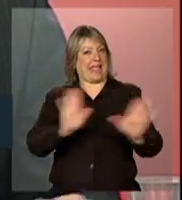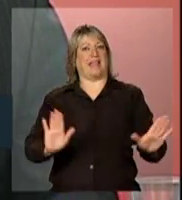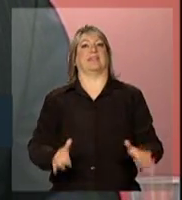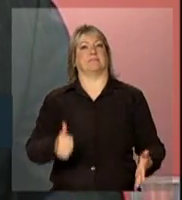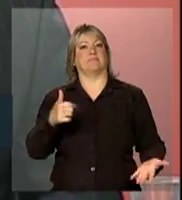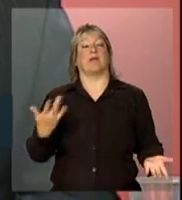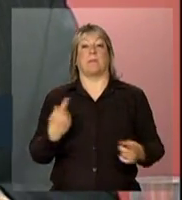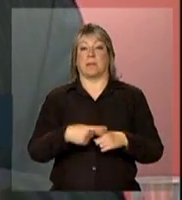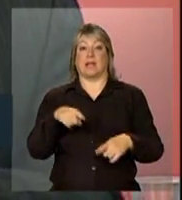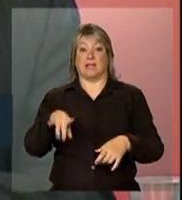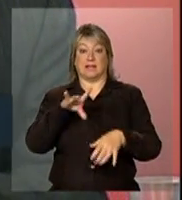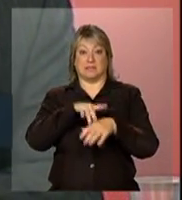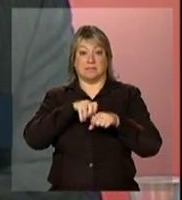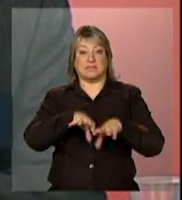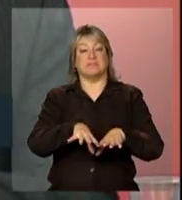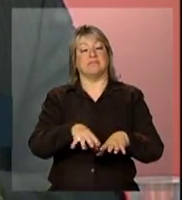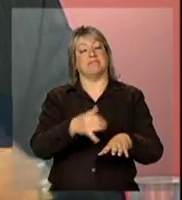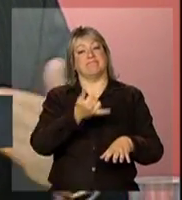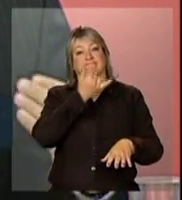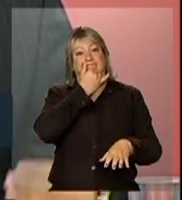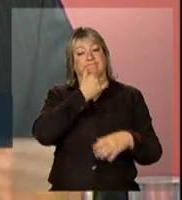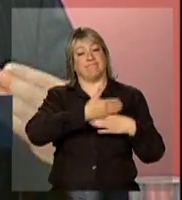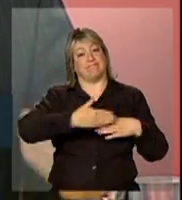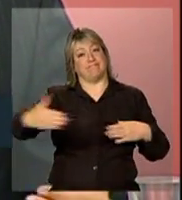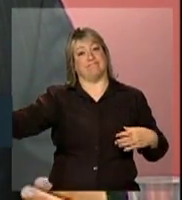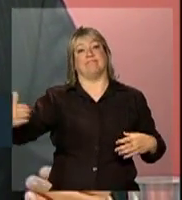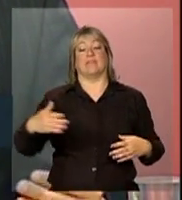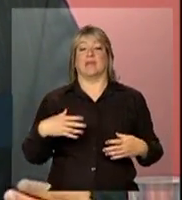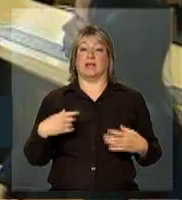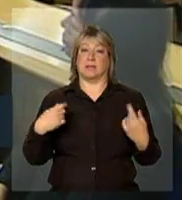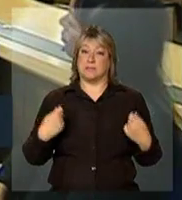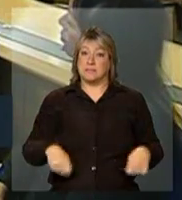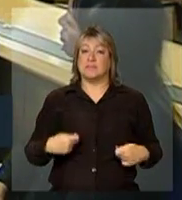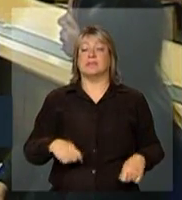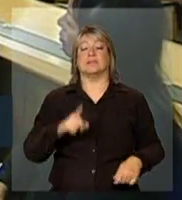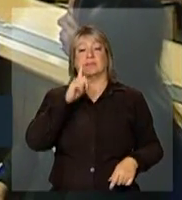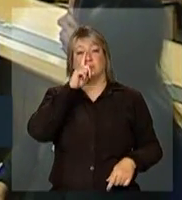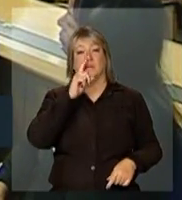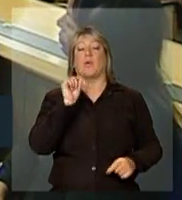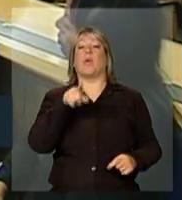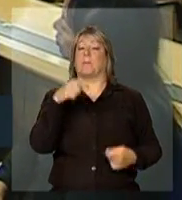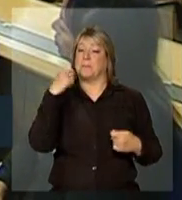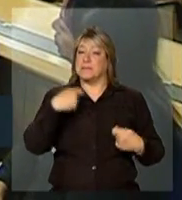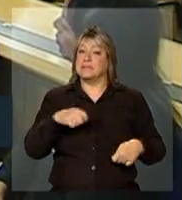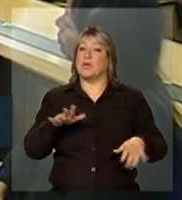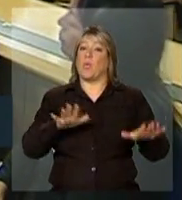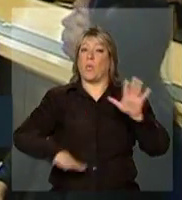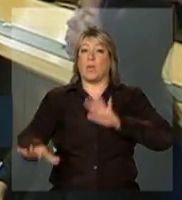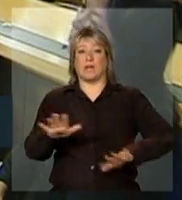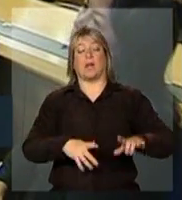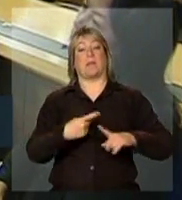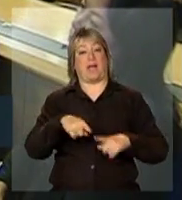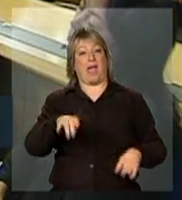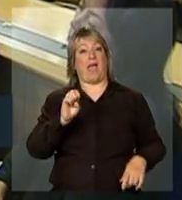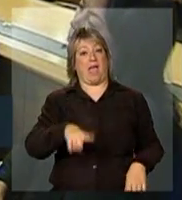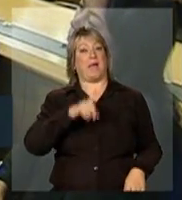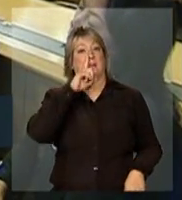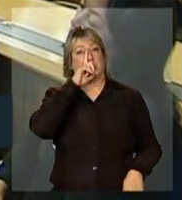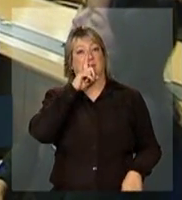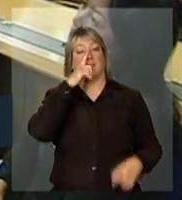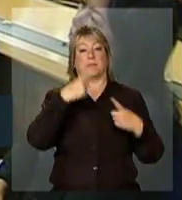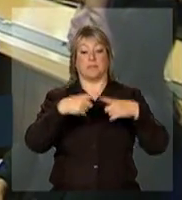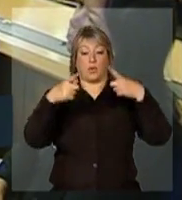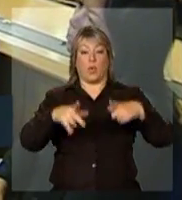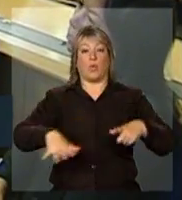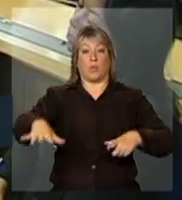vez mais a atitude de prevenção. Esses dados chamam muito a atenção para cada um de nós. e o outro dado, que é a região norte e nordeste,